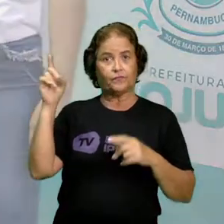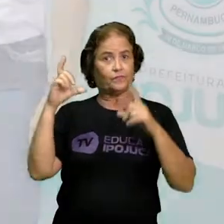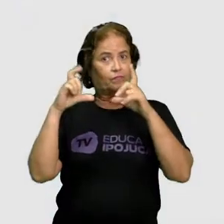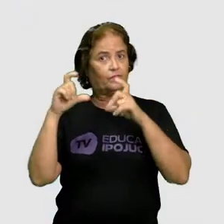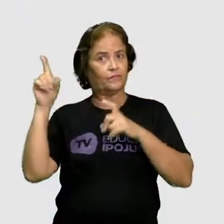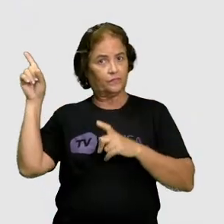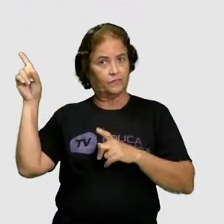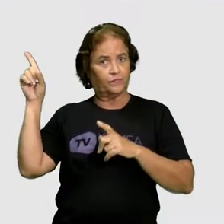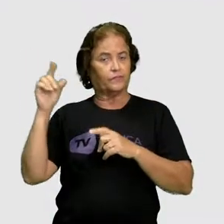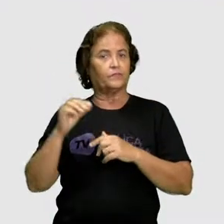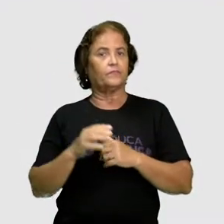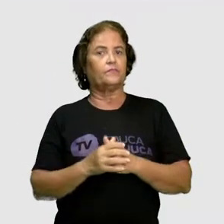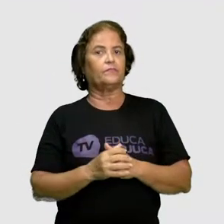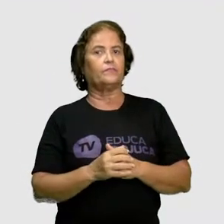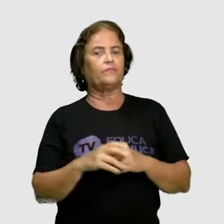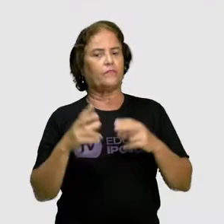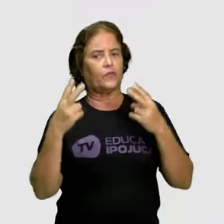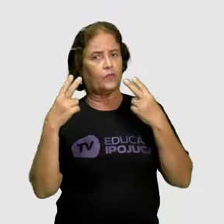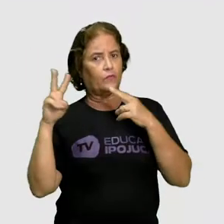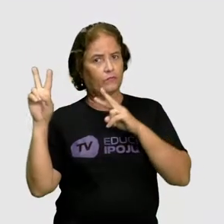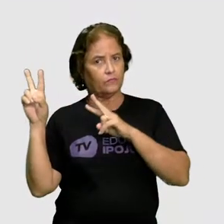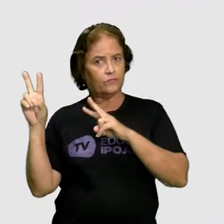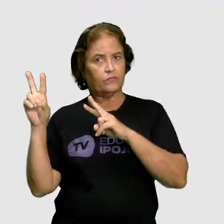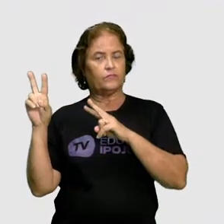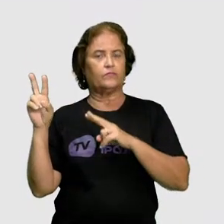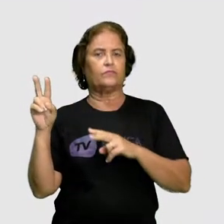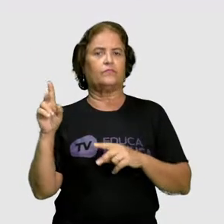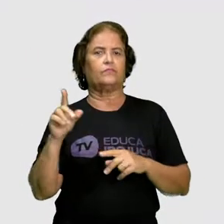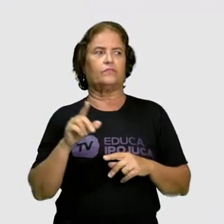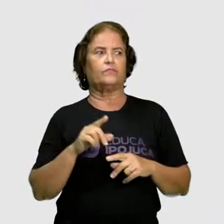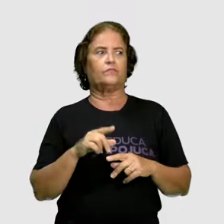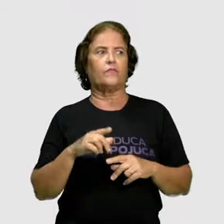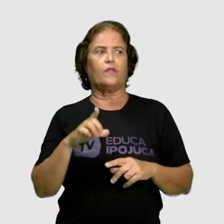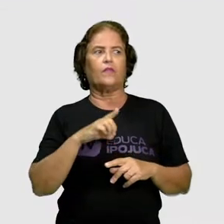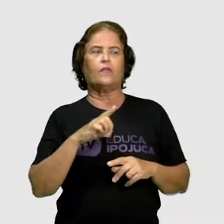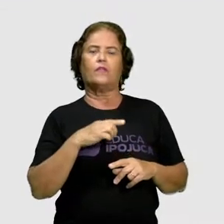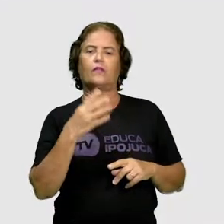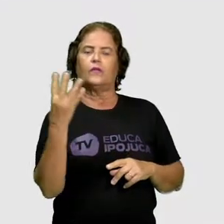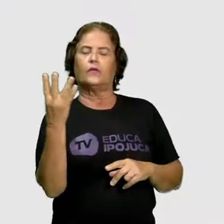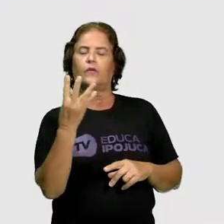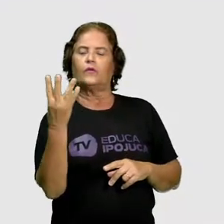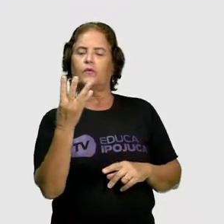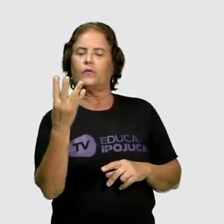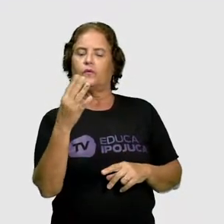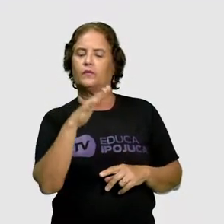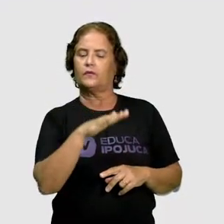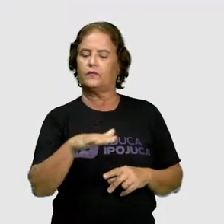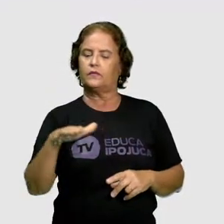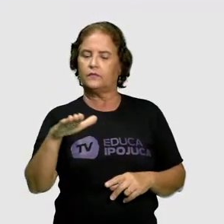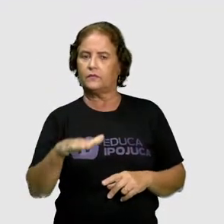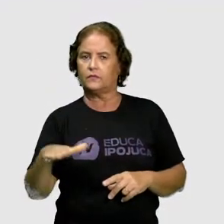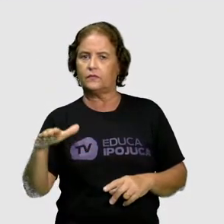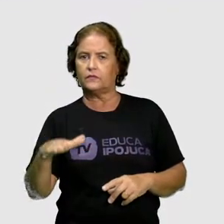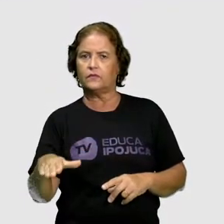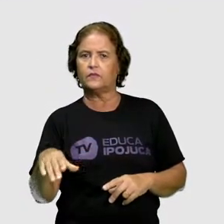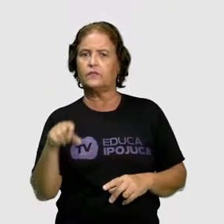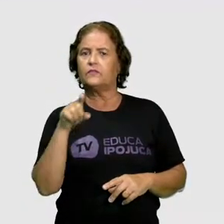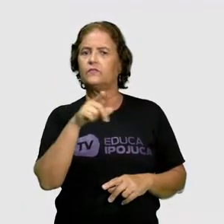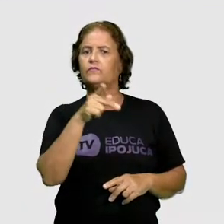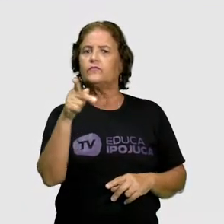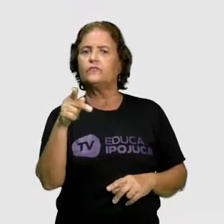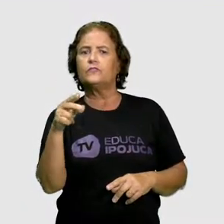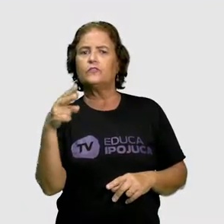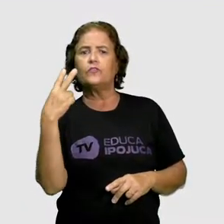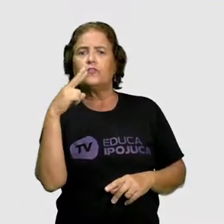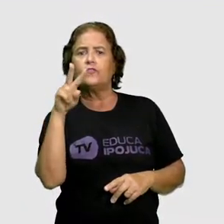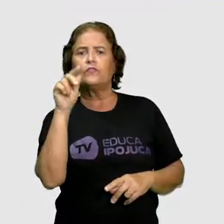Vamos observar, nós temos aqui quatro crianças. O que é que vocês percebem?